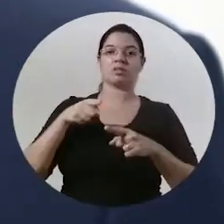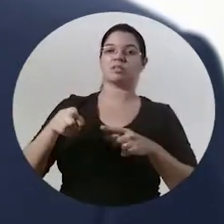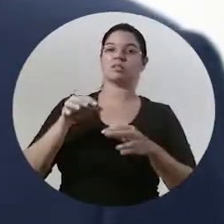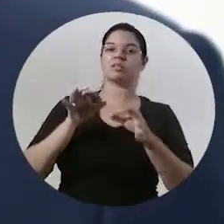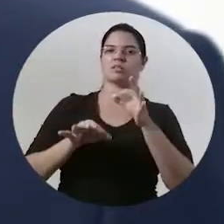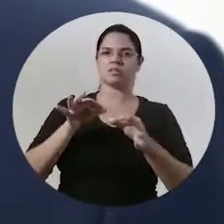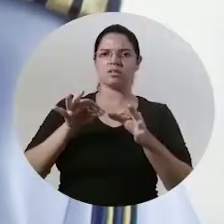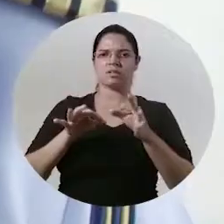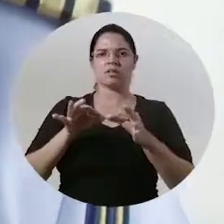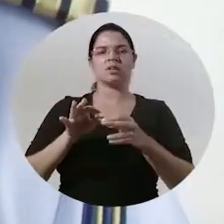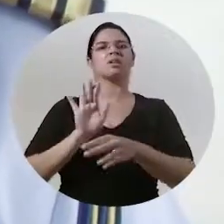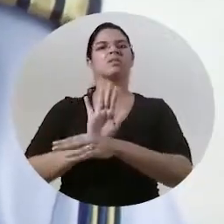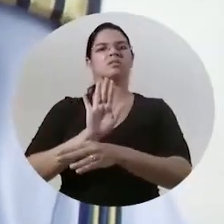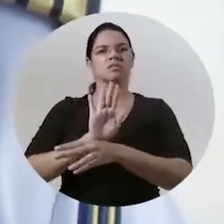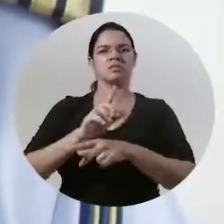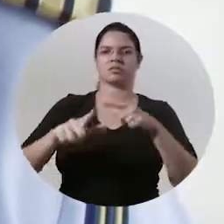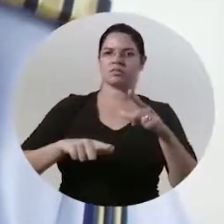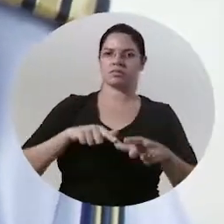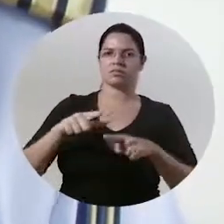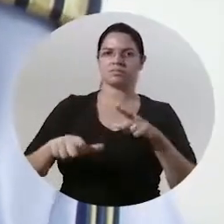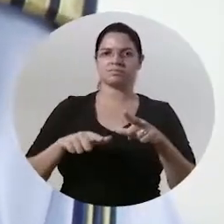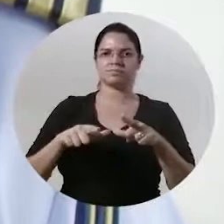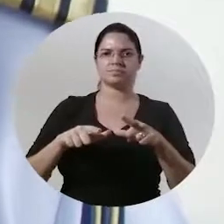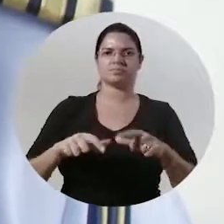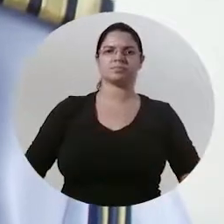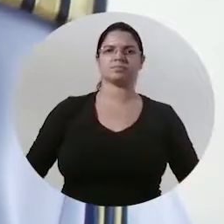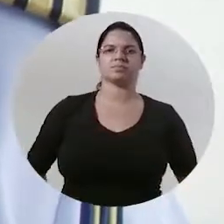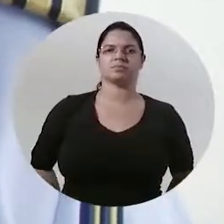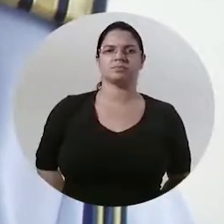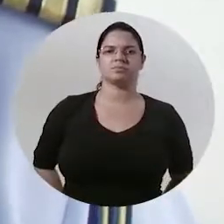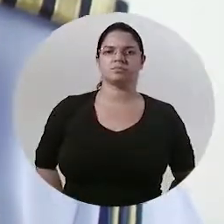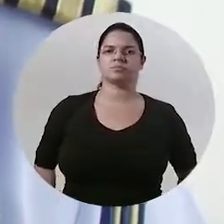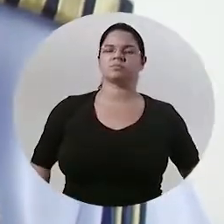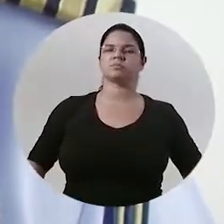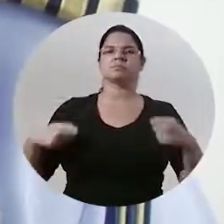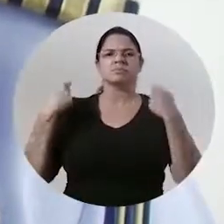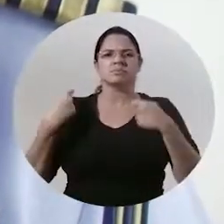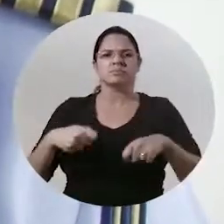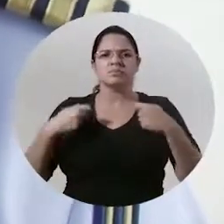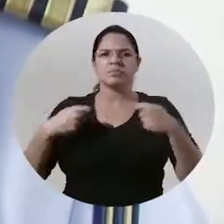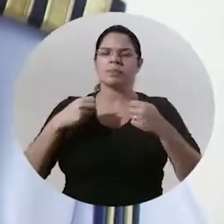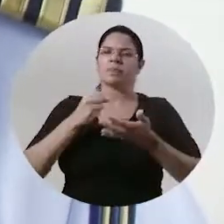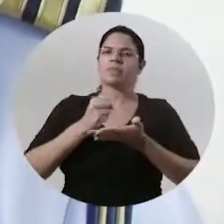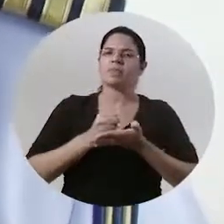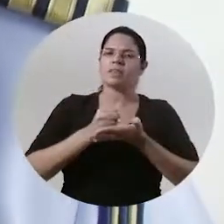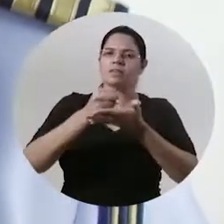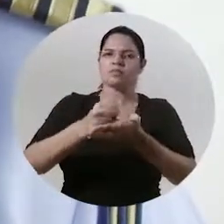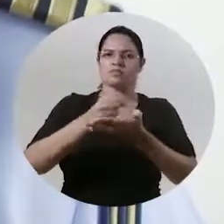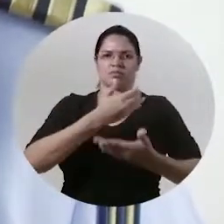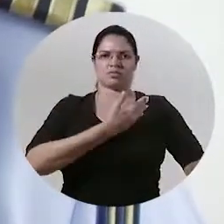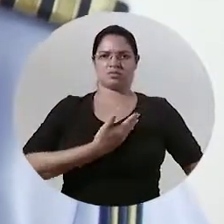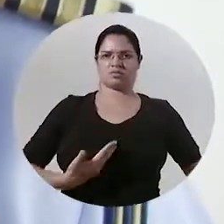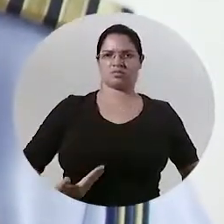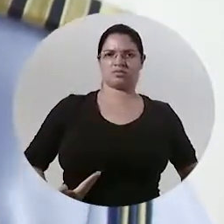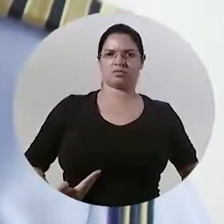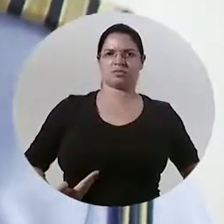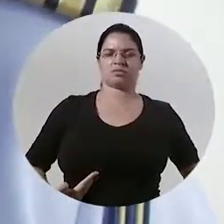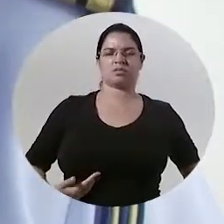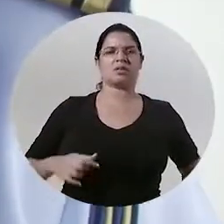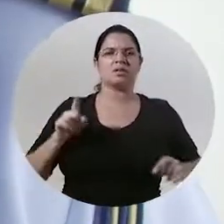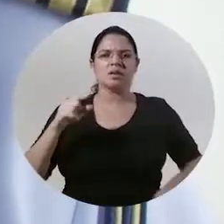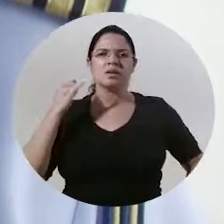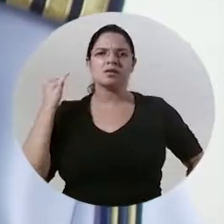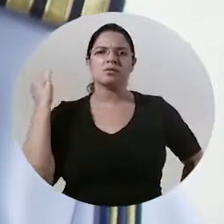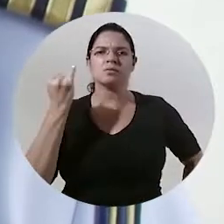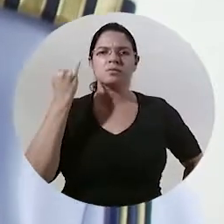serviços efetivamente quando a gente vem já é o nosso segundo ano outros que foram atendidos nos agradecem pelo atendimento prestado